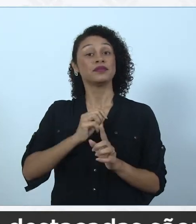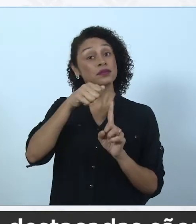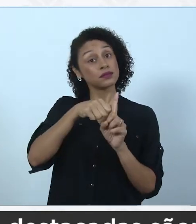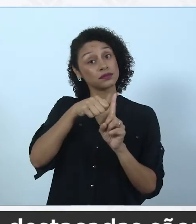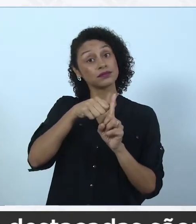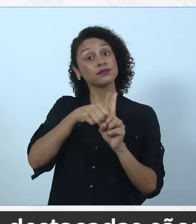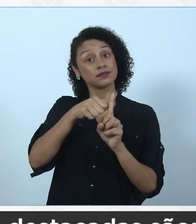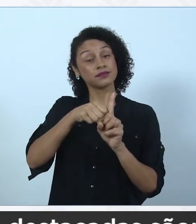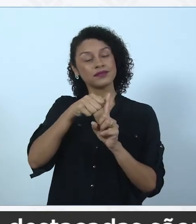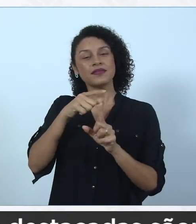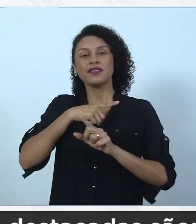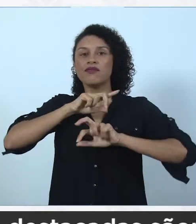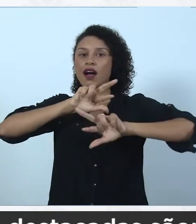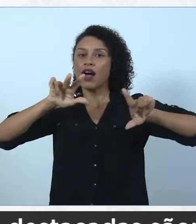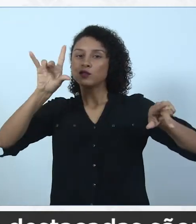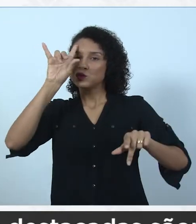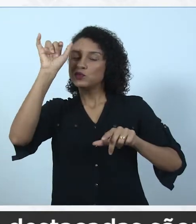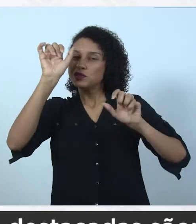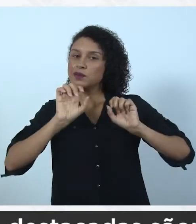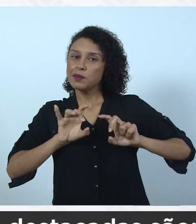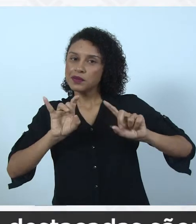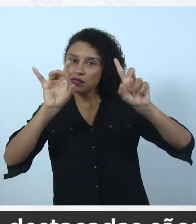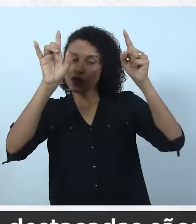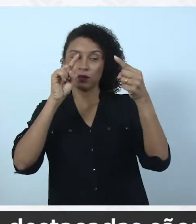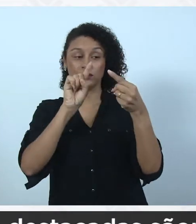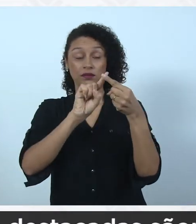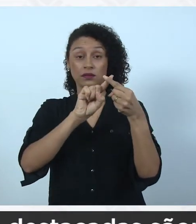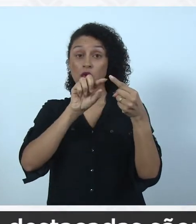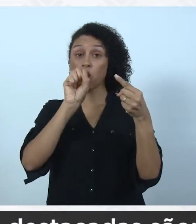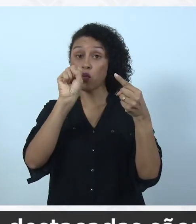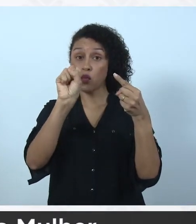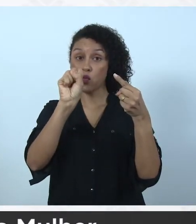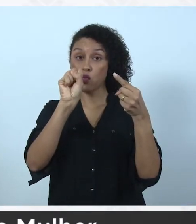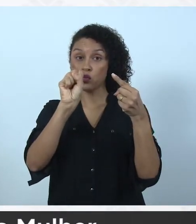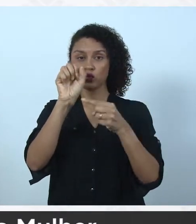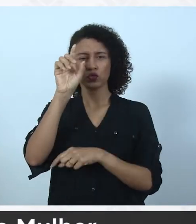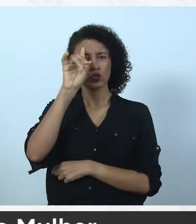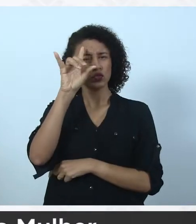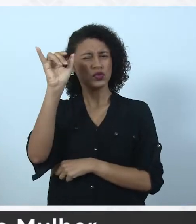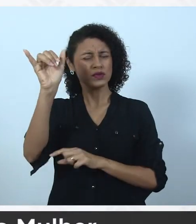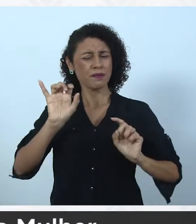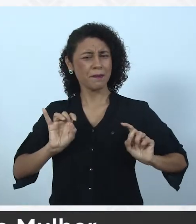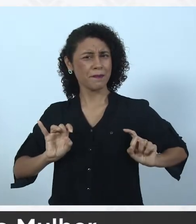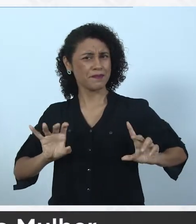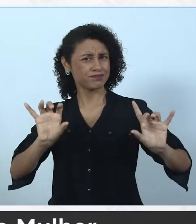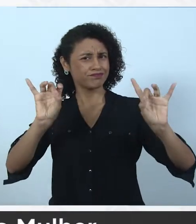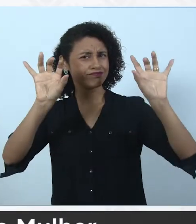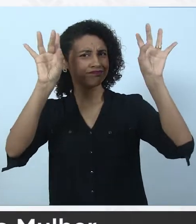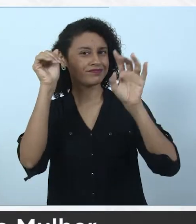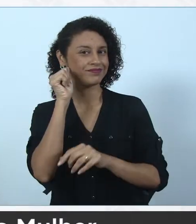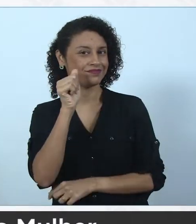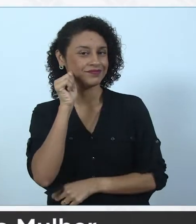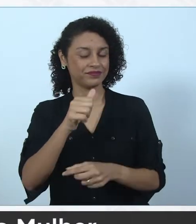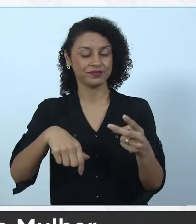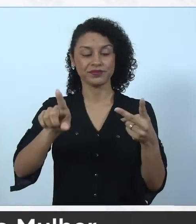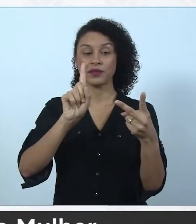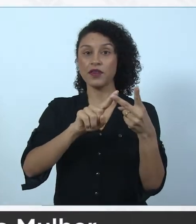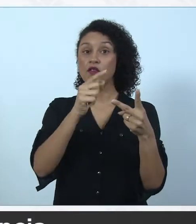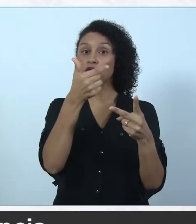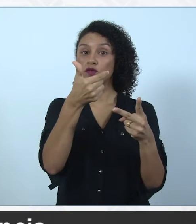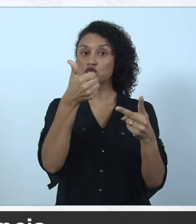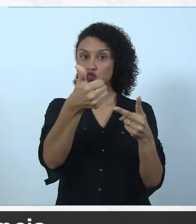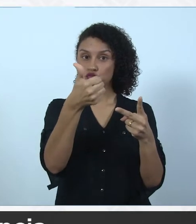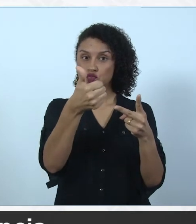Neste mês, as datas comemorativas destacadas são dia 8, Dia Internacional da Mulher,